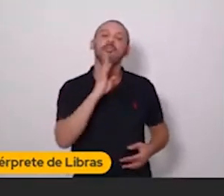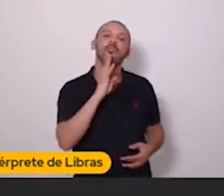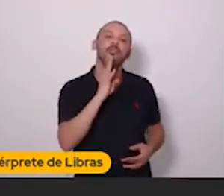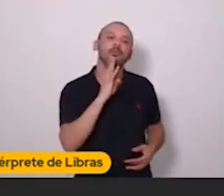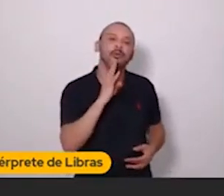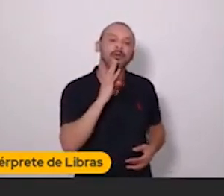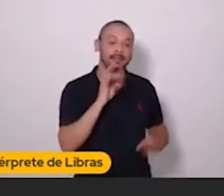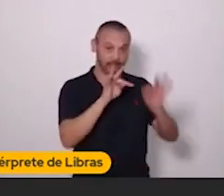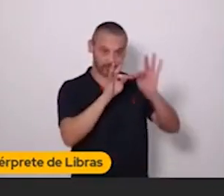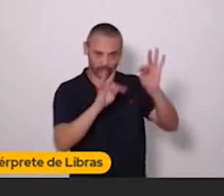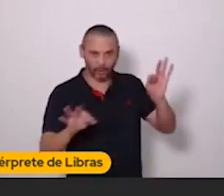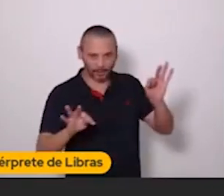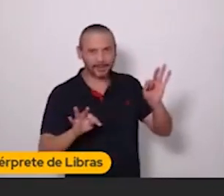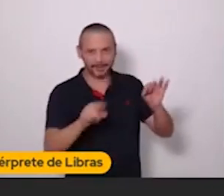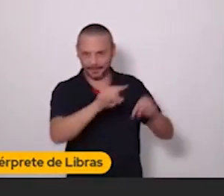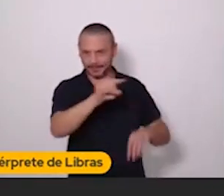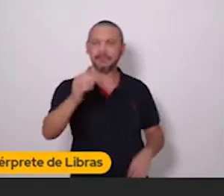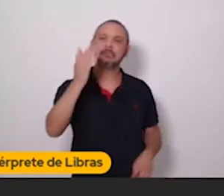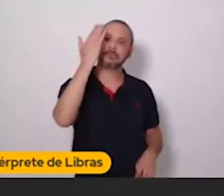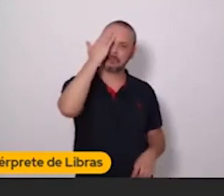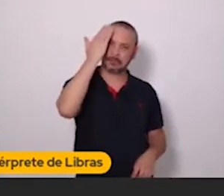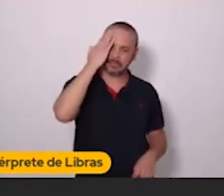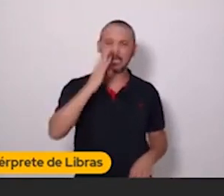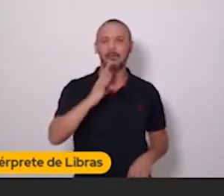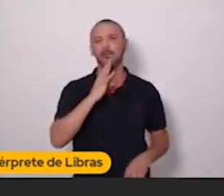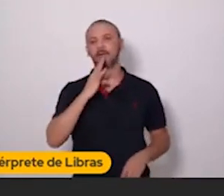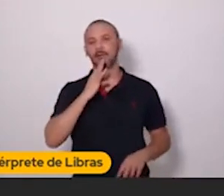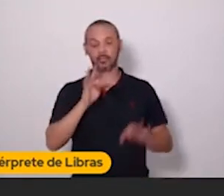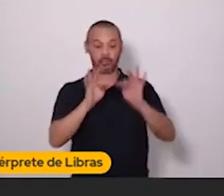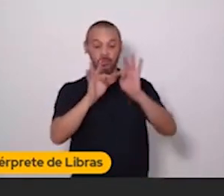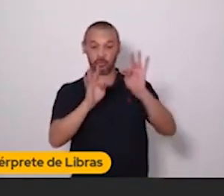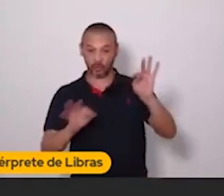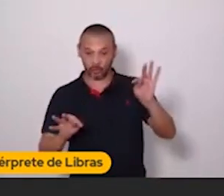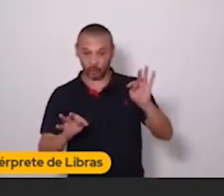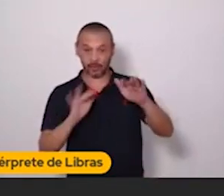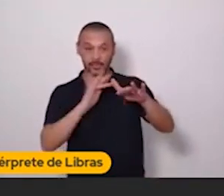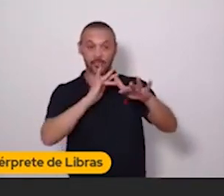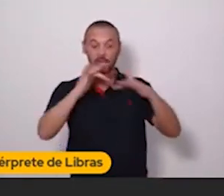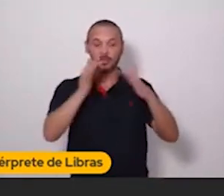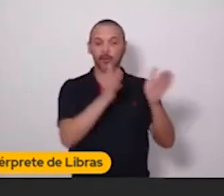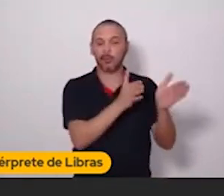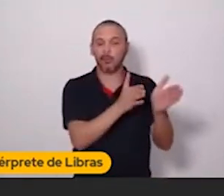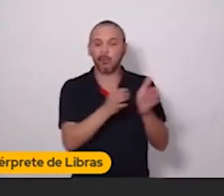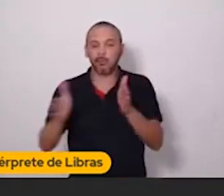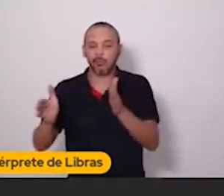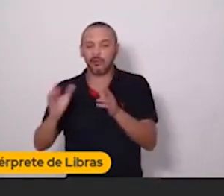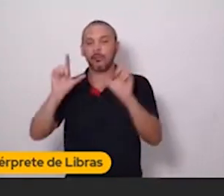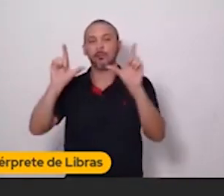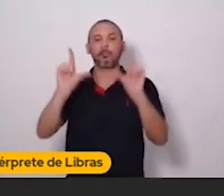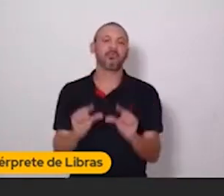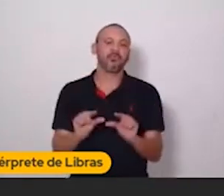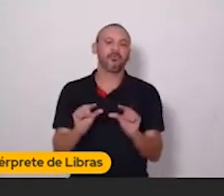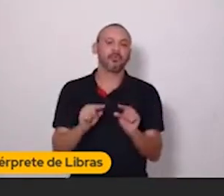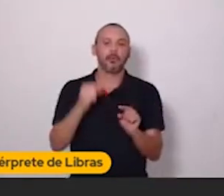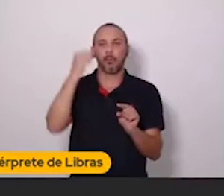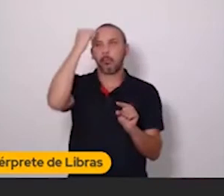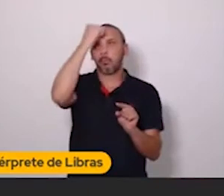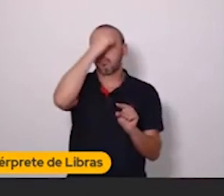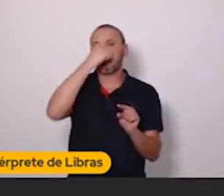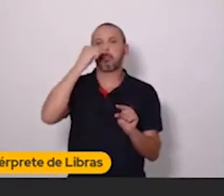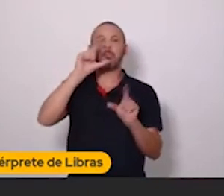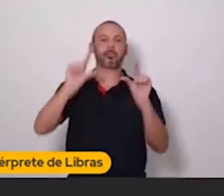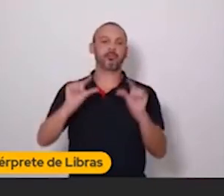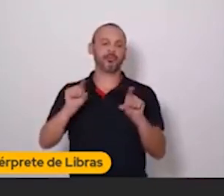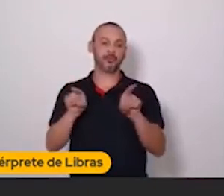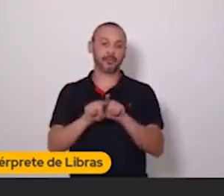TikTok, você vai saber que o TikTok é uma rede social de vídeos curtos, como eu disse. E ele tem um estilo, um